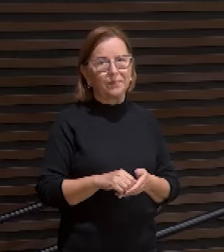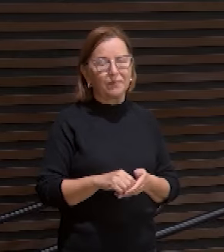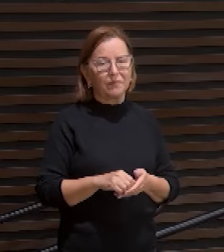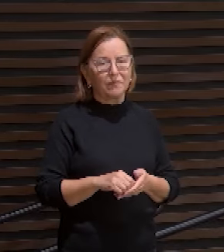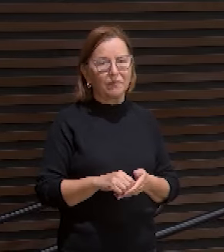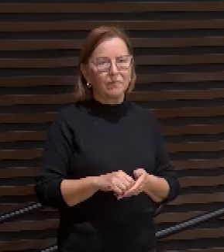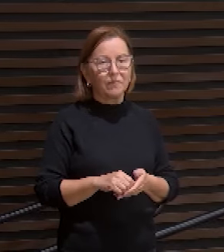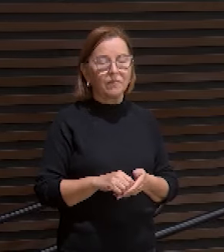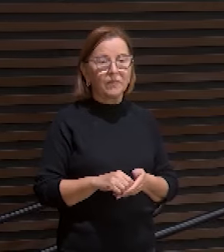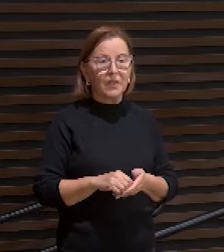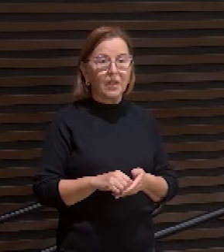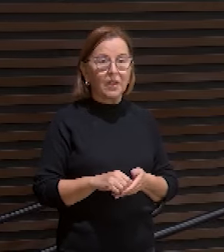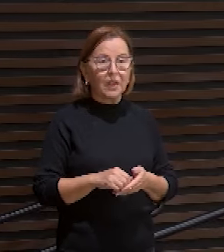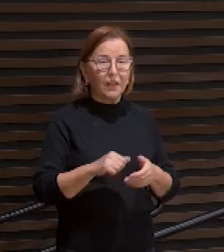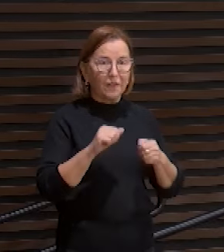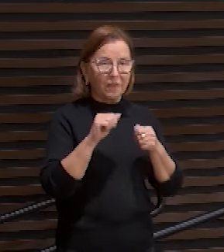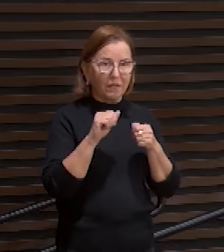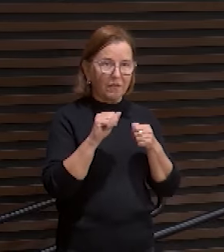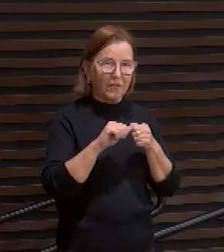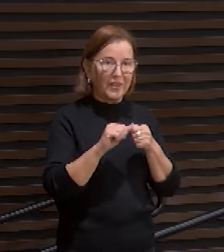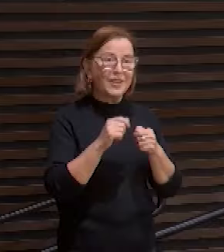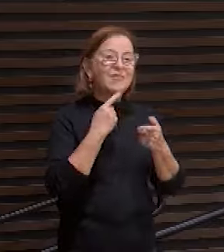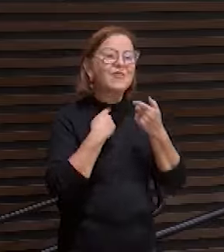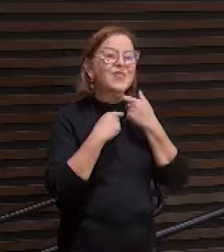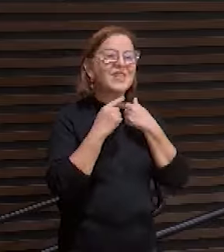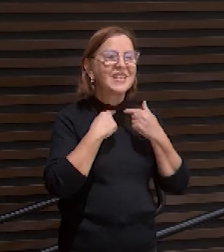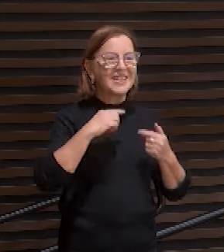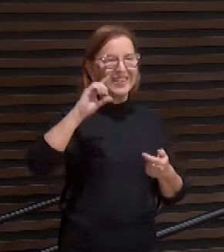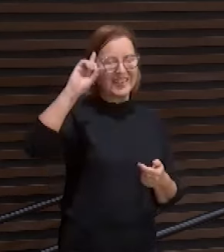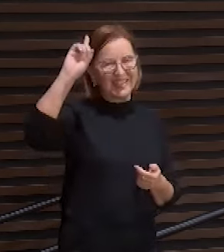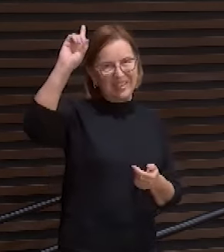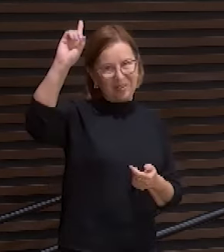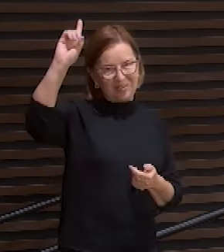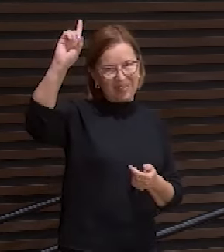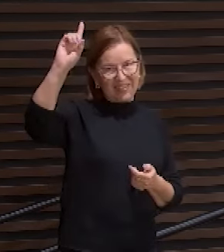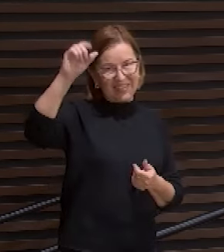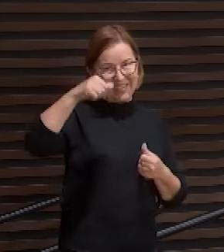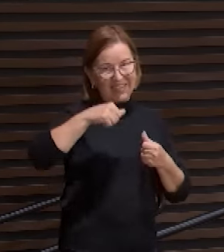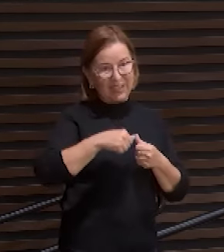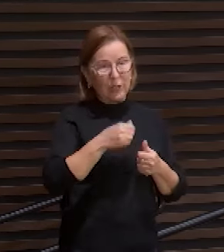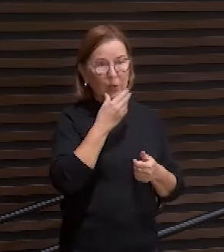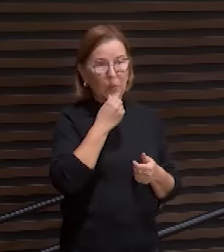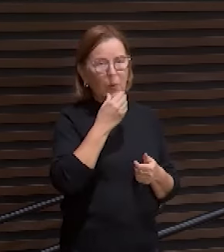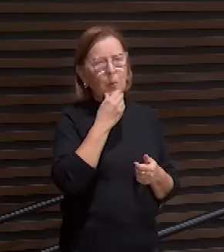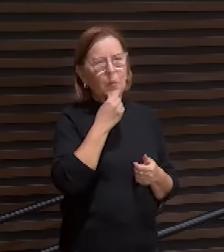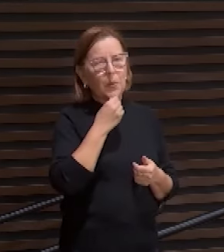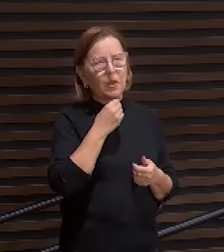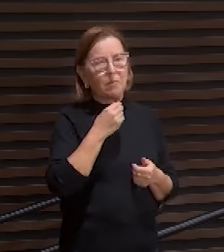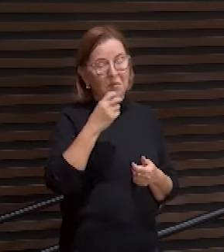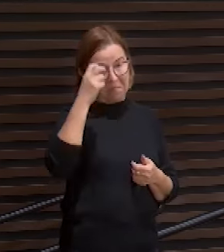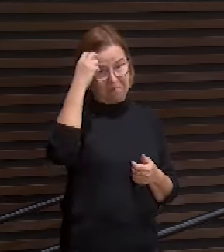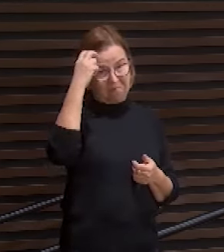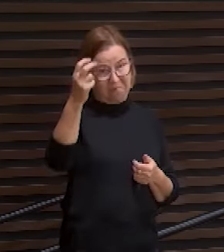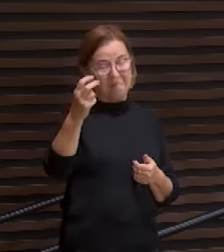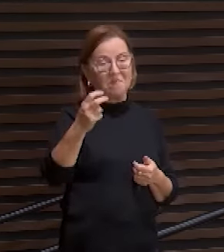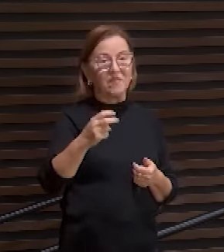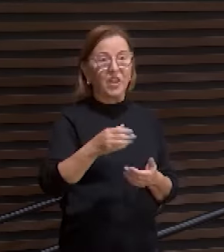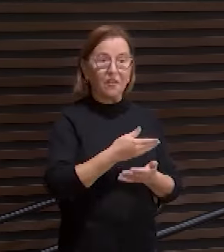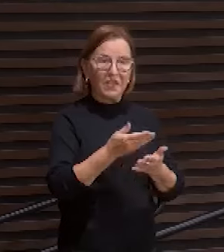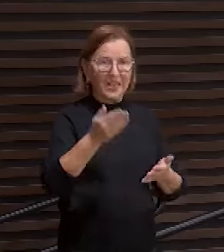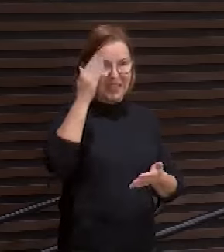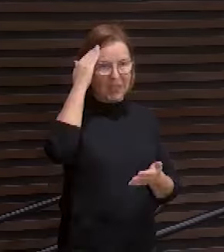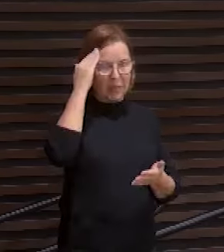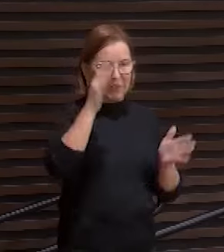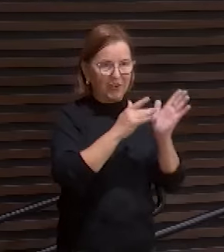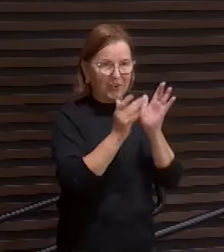significa isso? Significa fazer a vontade de Deus. Isso é um homem prudente. E vocês sabem que Jesus, quando